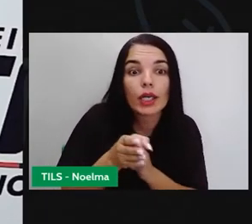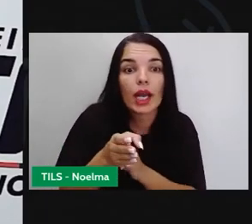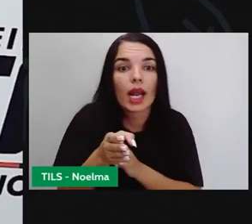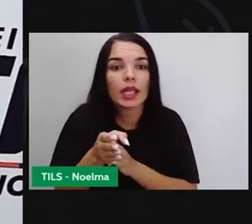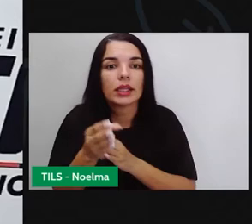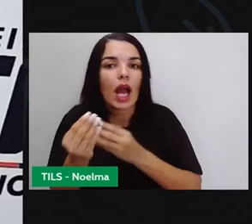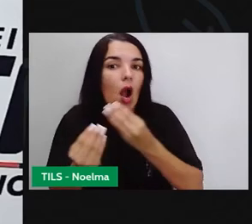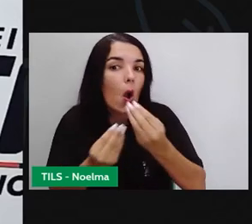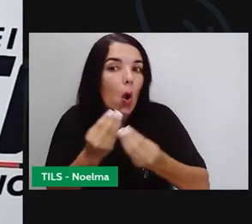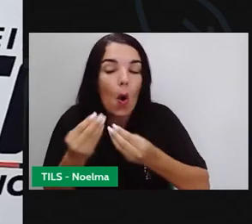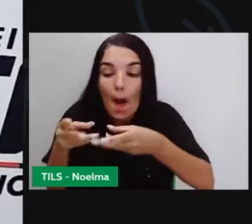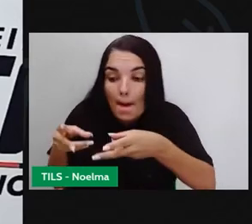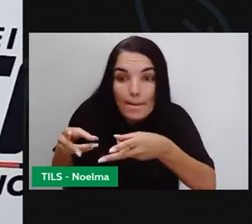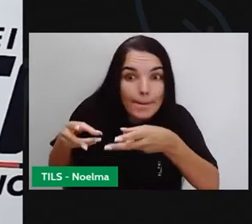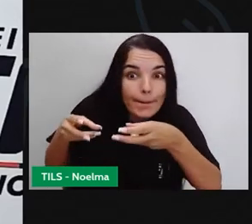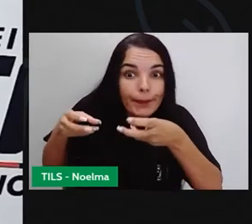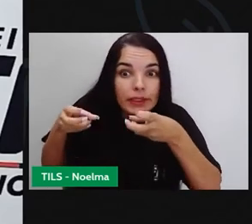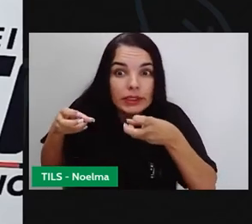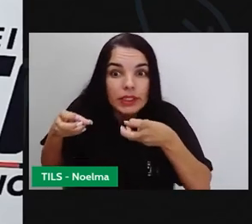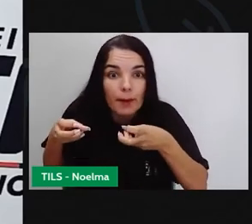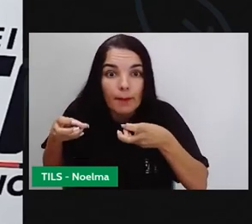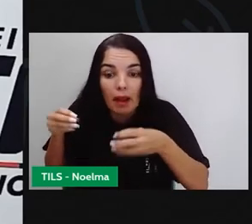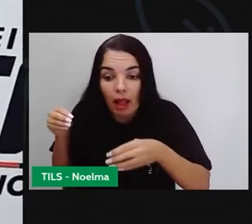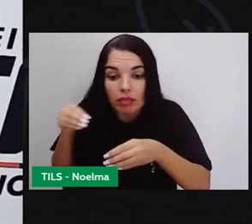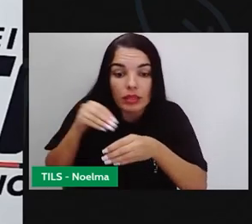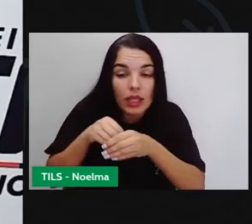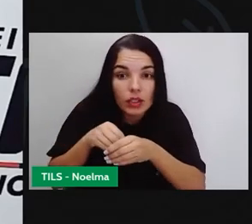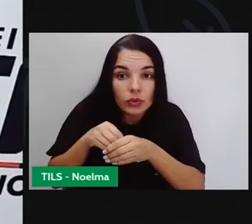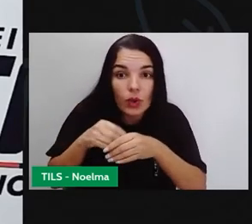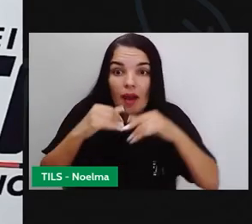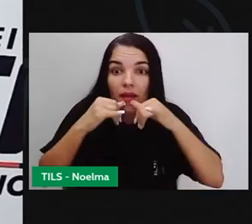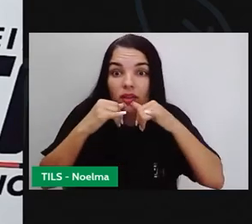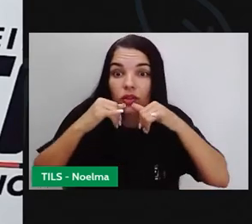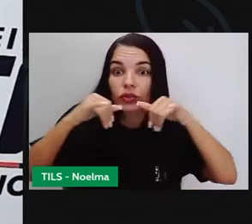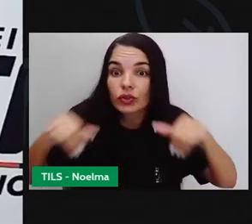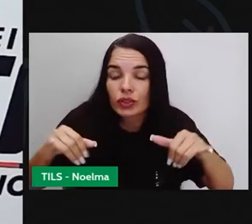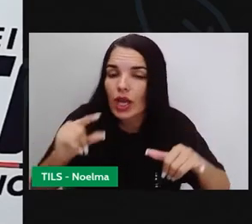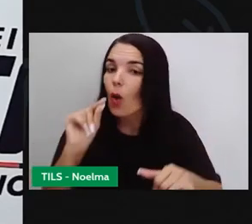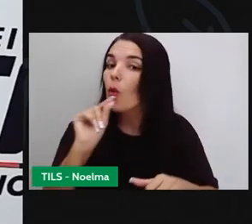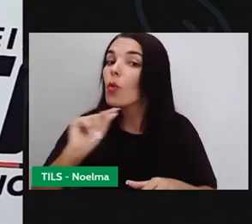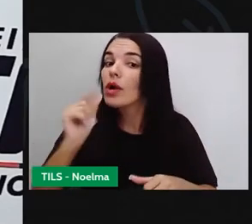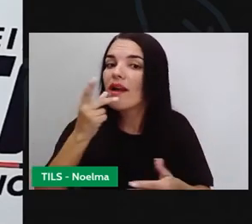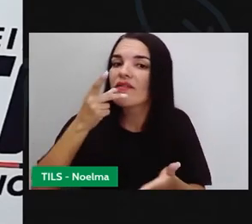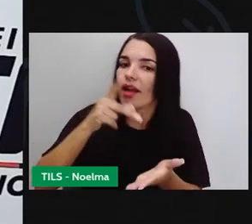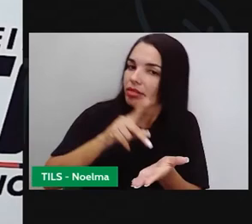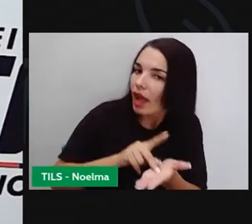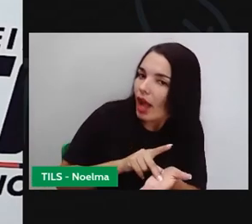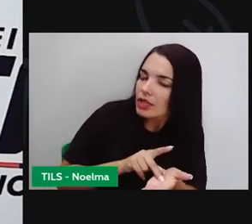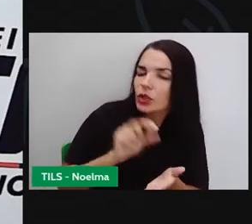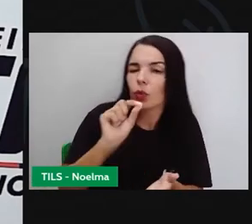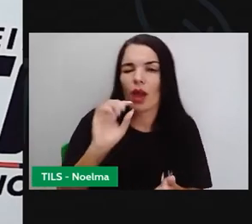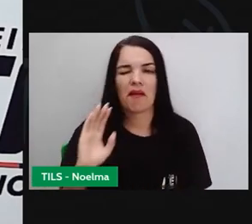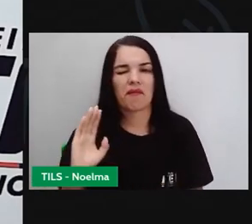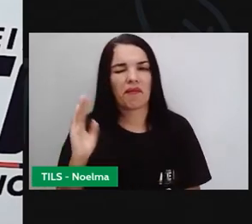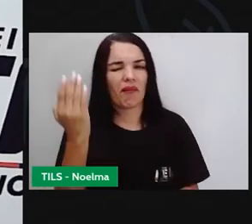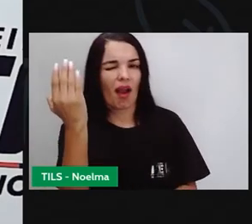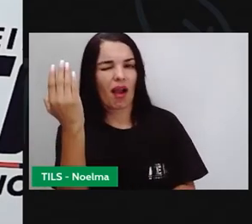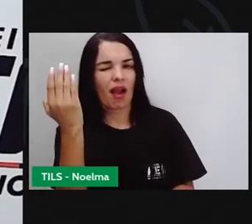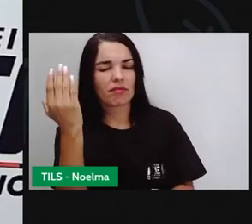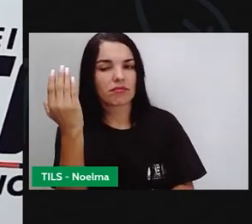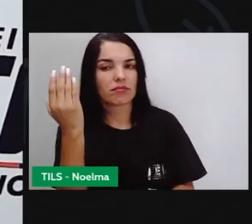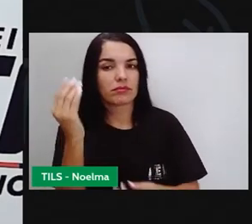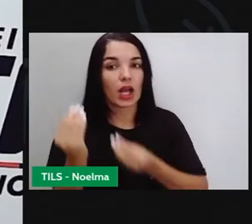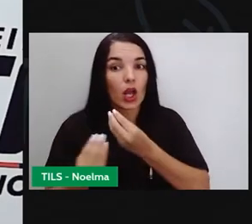a perceber dentro das notícias o que é verdadeiro, o que é falso e como